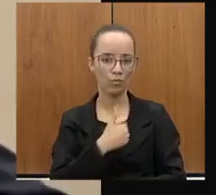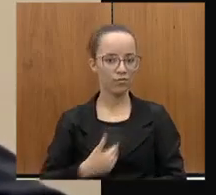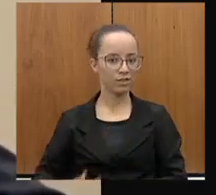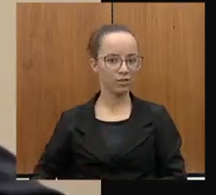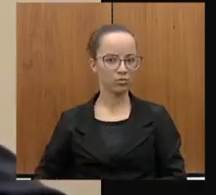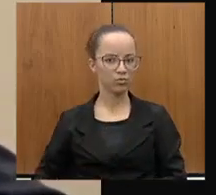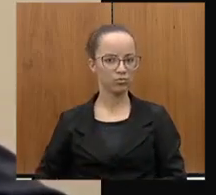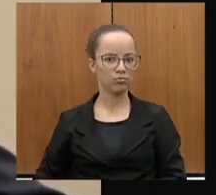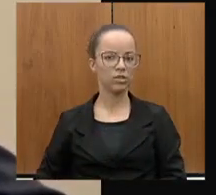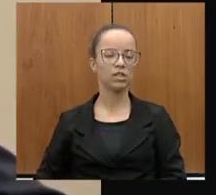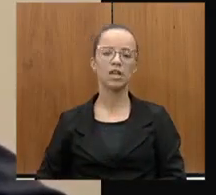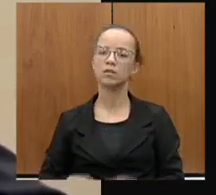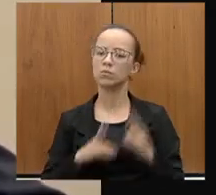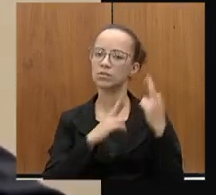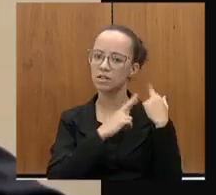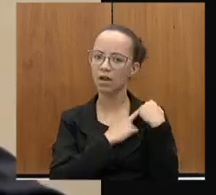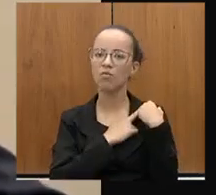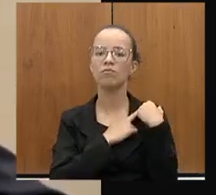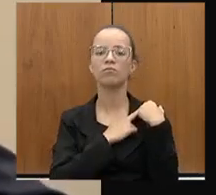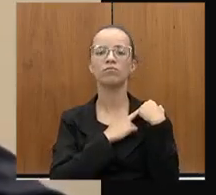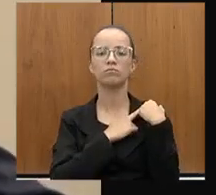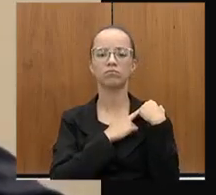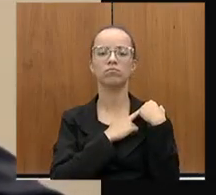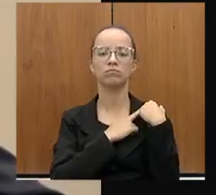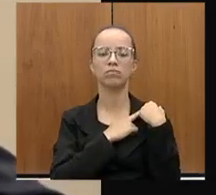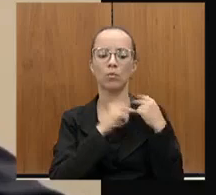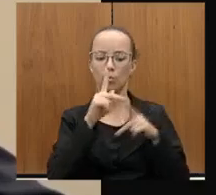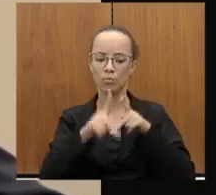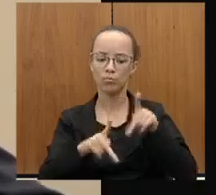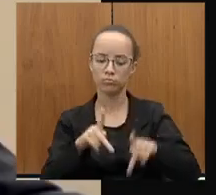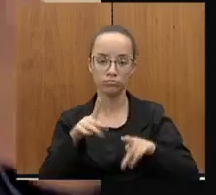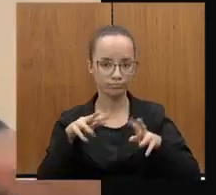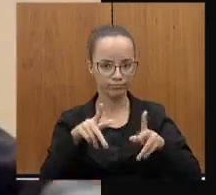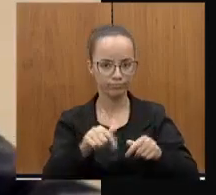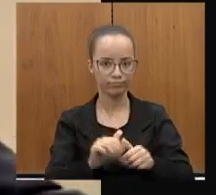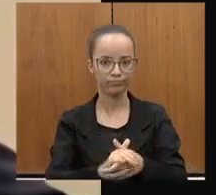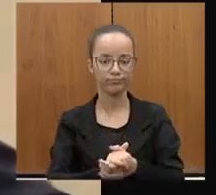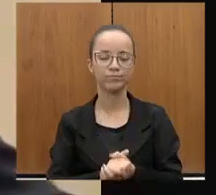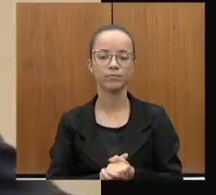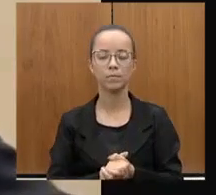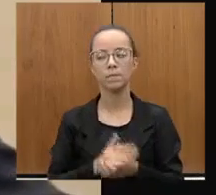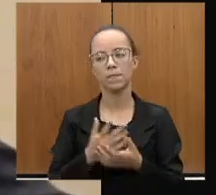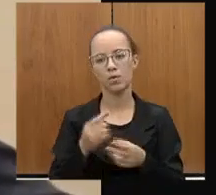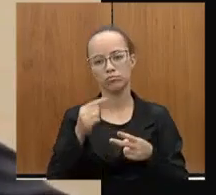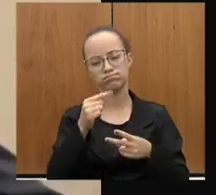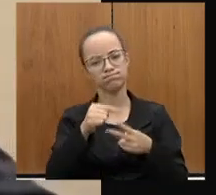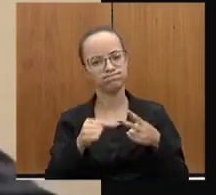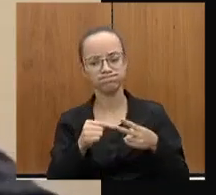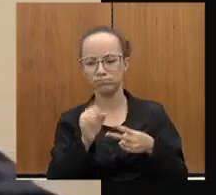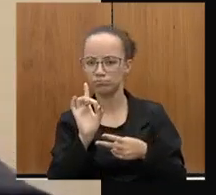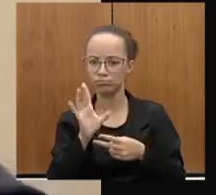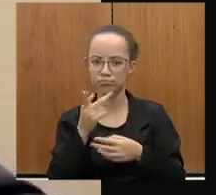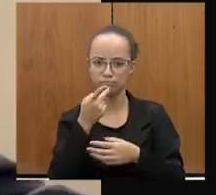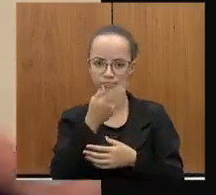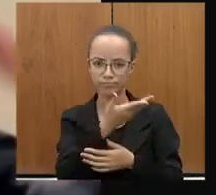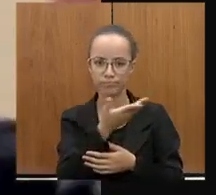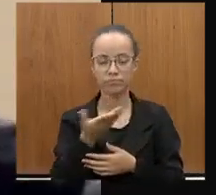extremamente responsável com a sua população. Eu gostaria de fazer esses dois registros aqui, no mais,